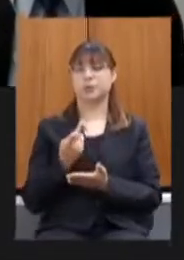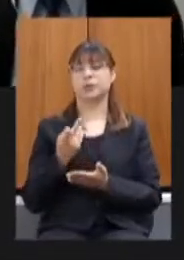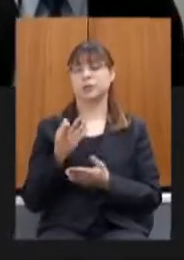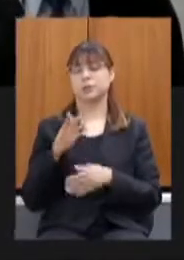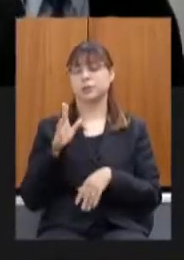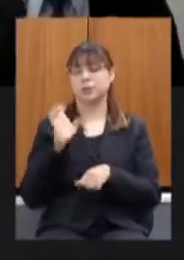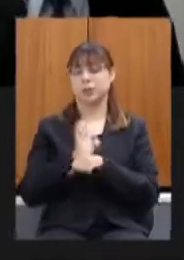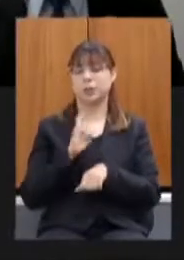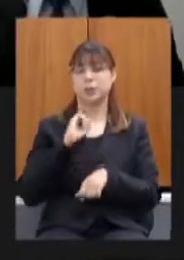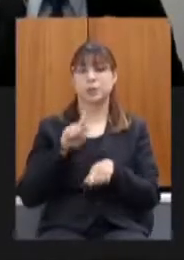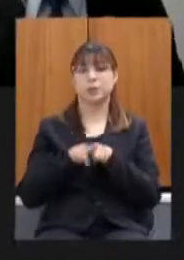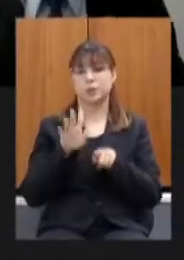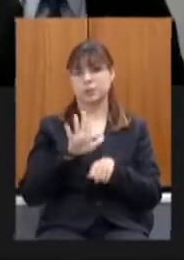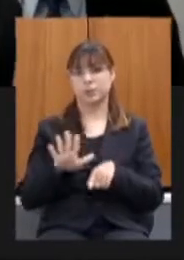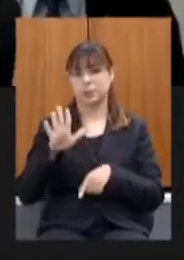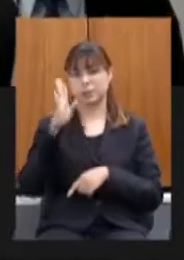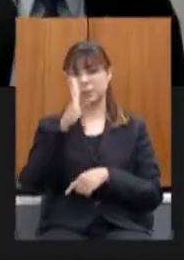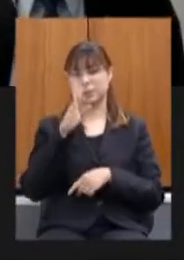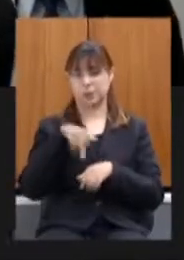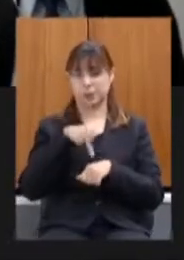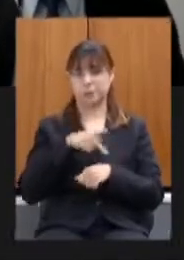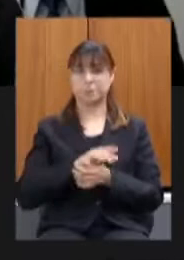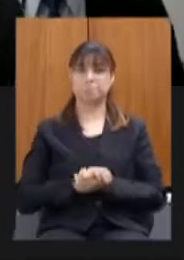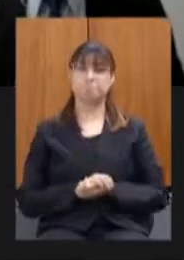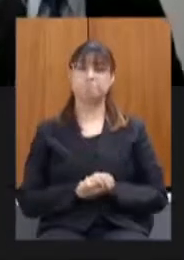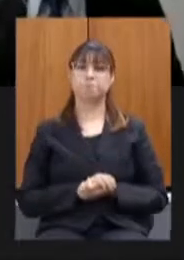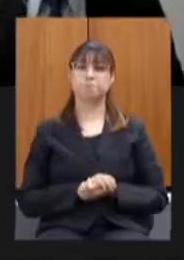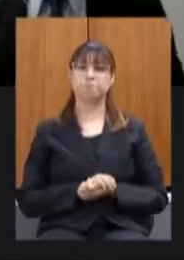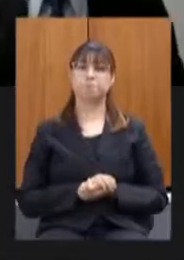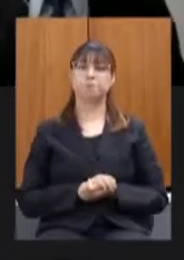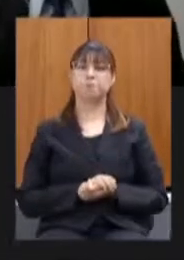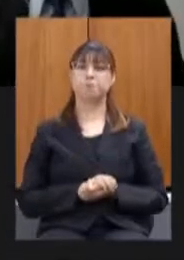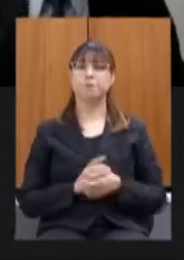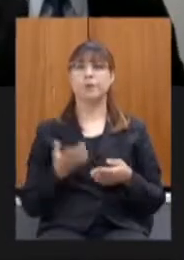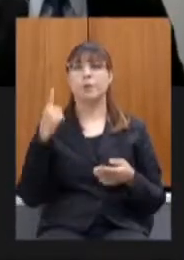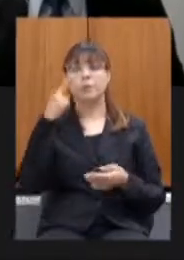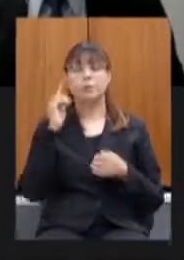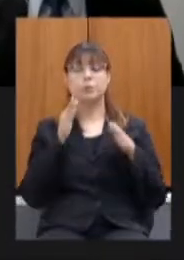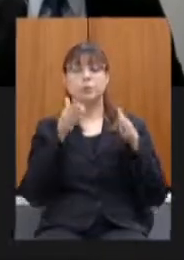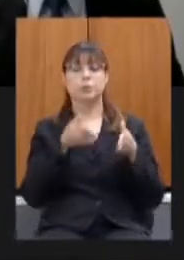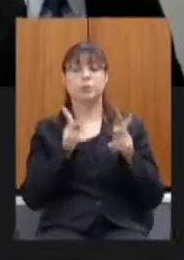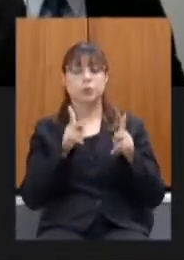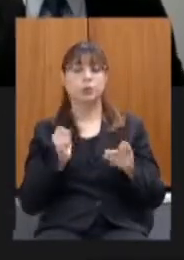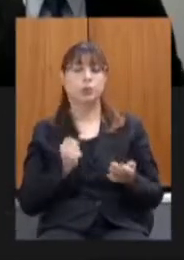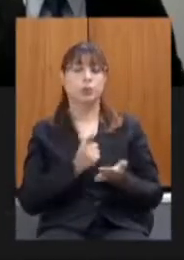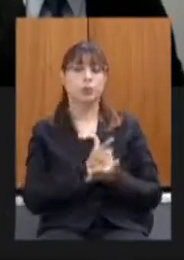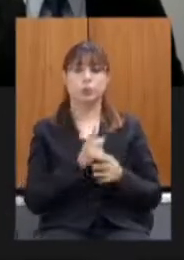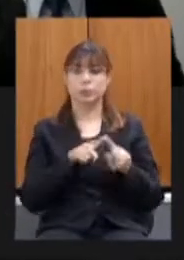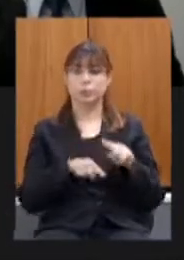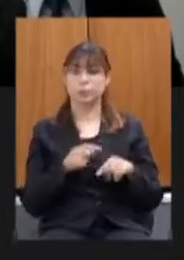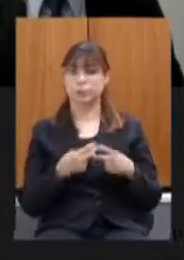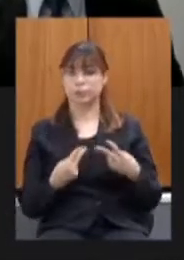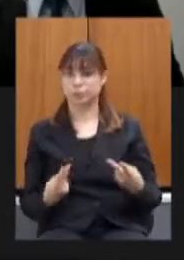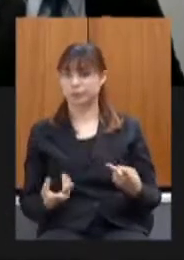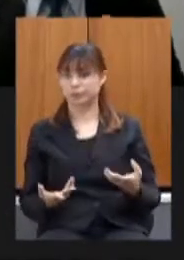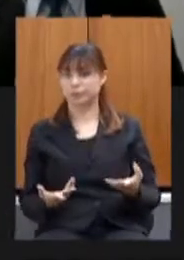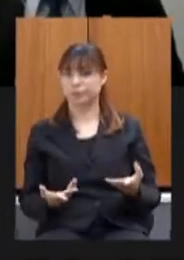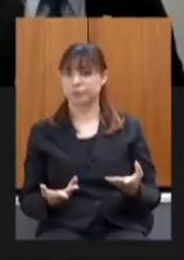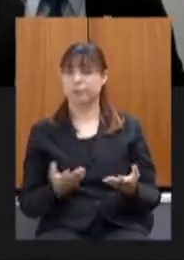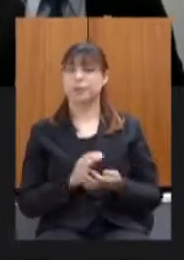o país o que fizemos então com foco no contribuinte durante a pandemia